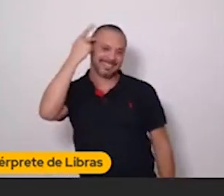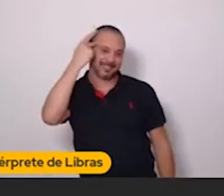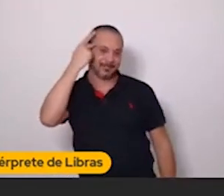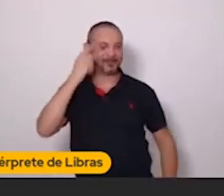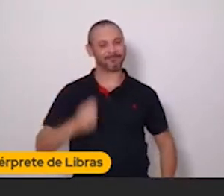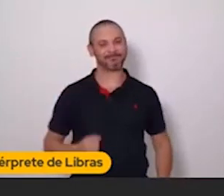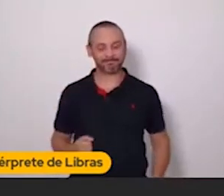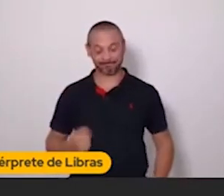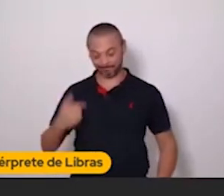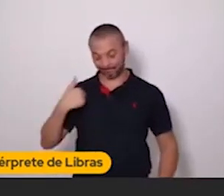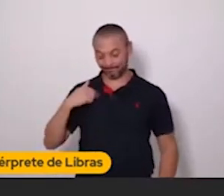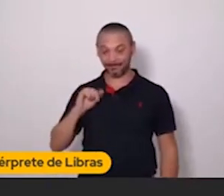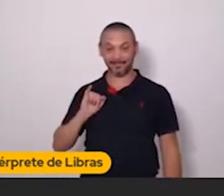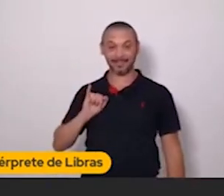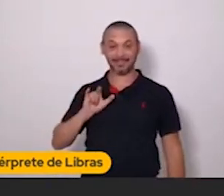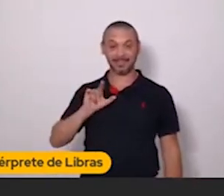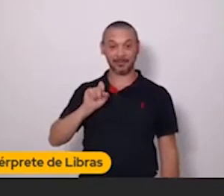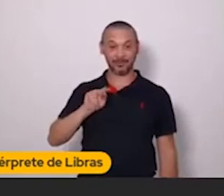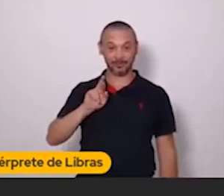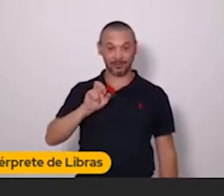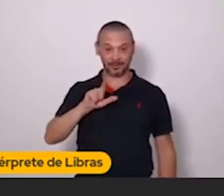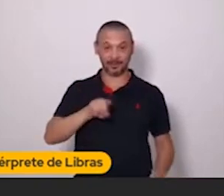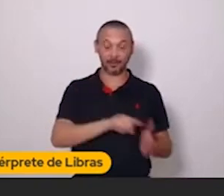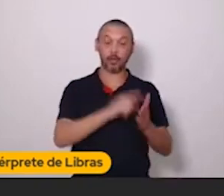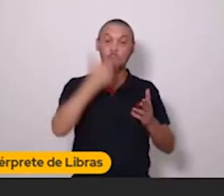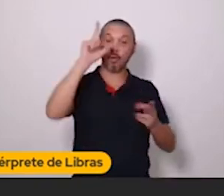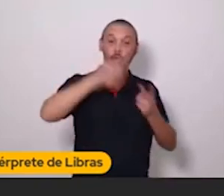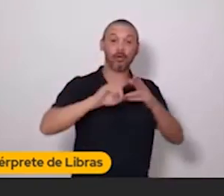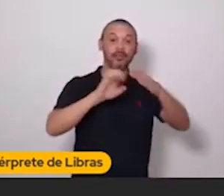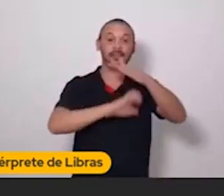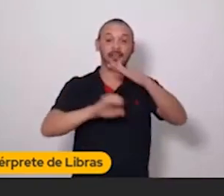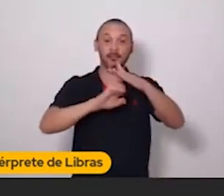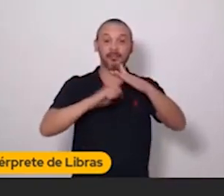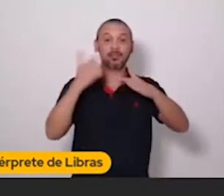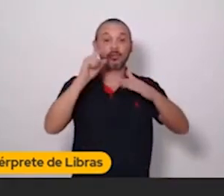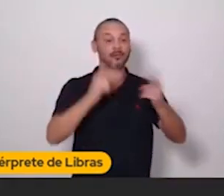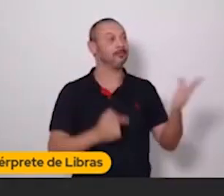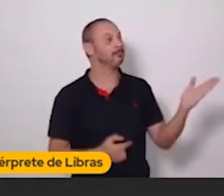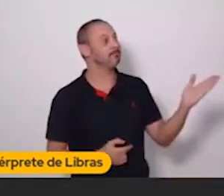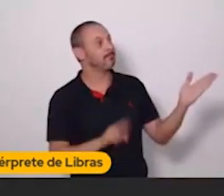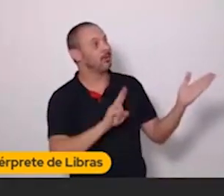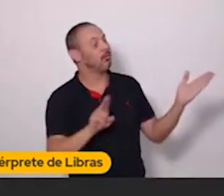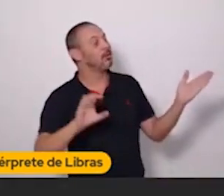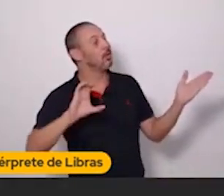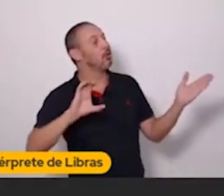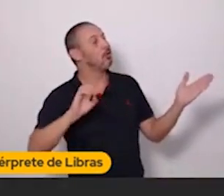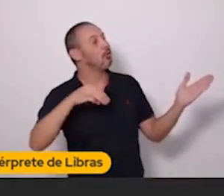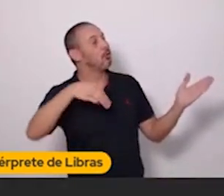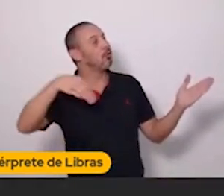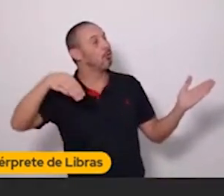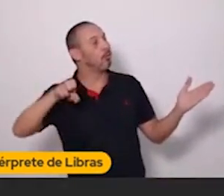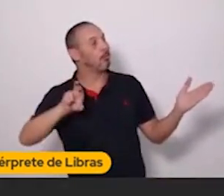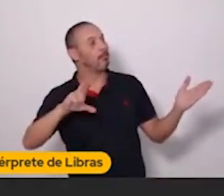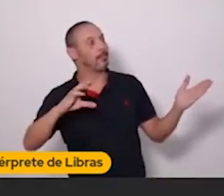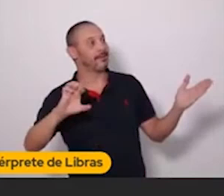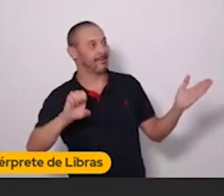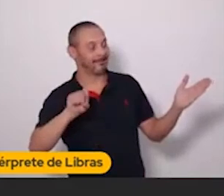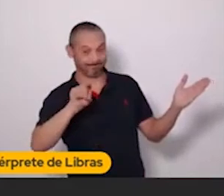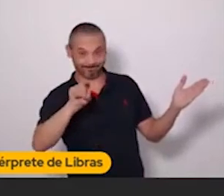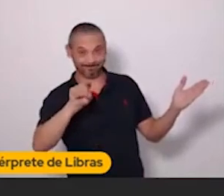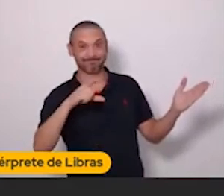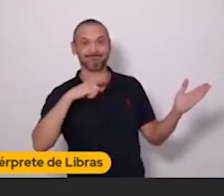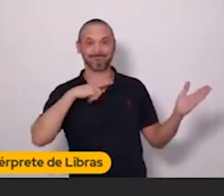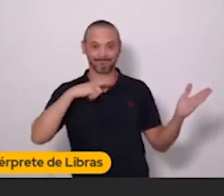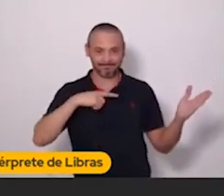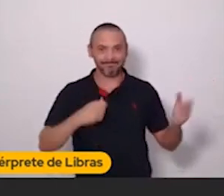Illustrali, eu criei a minha segunda empresa, que é o Coolmers. E eu criei o Coolmers, que foi justamente para